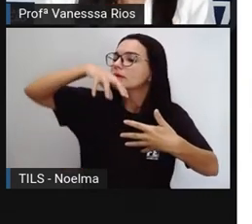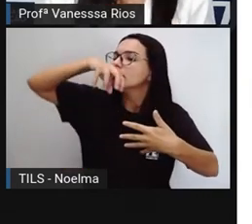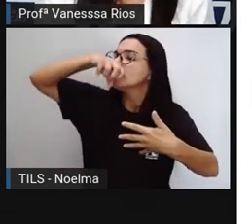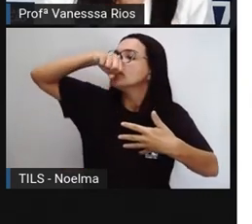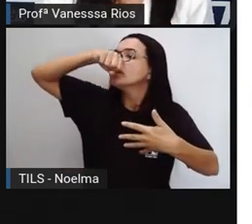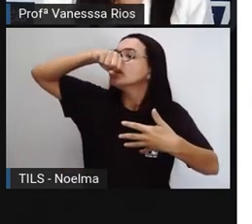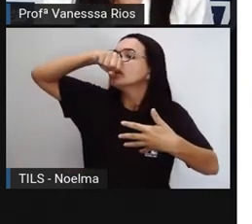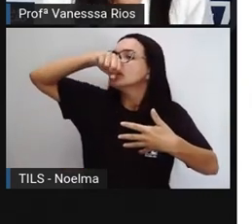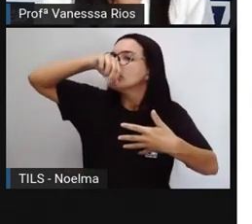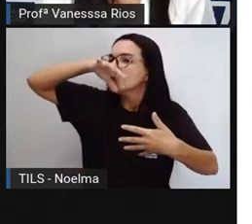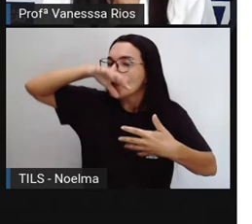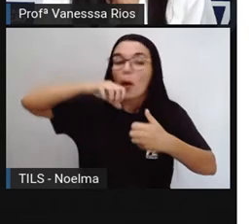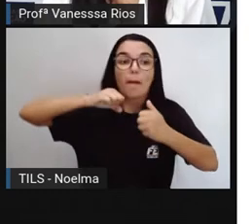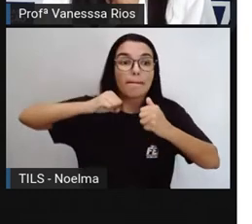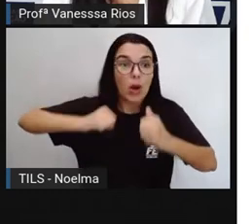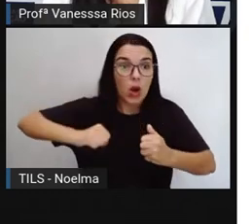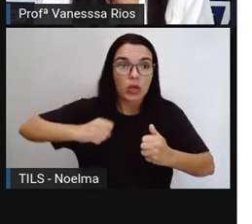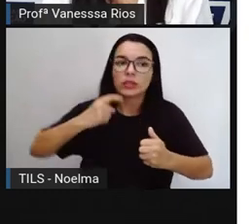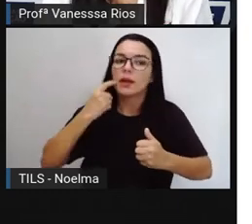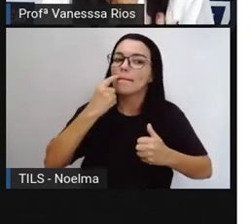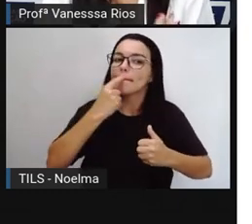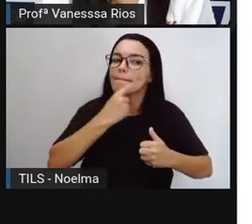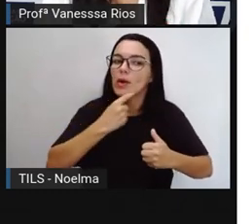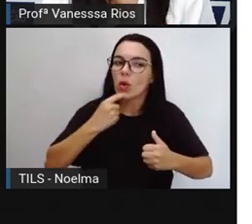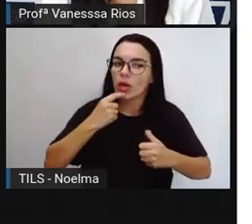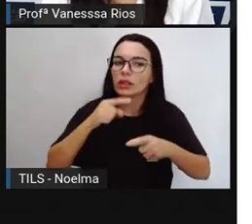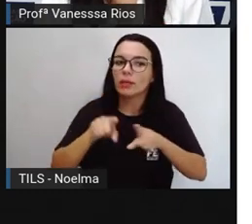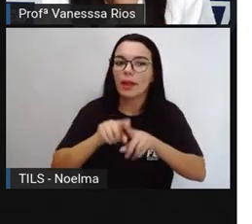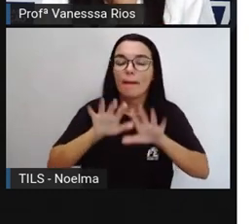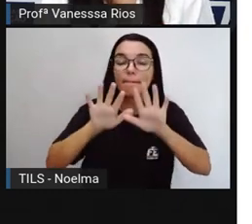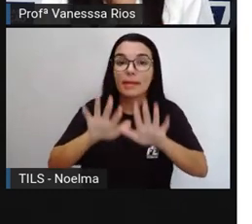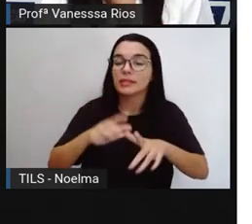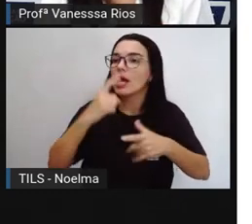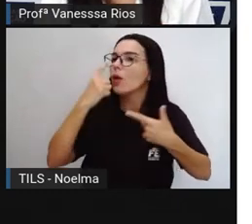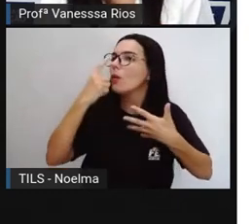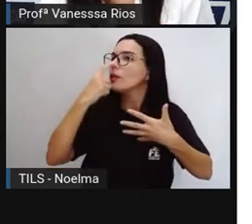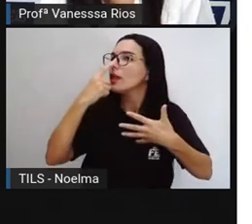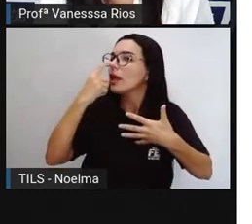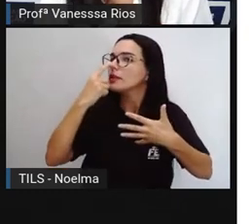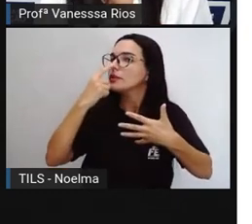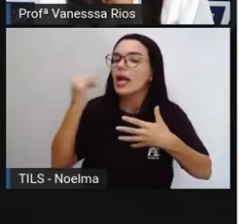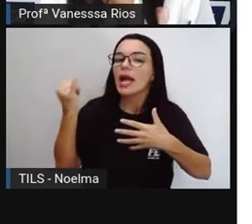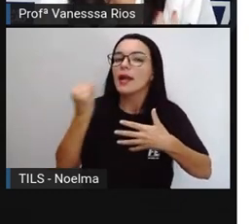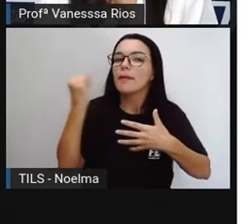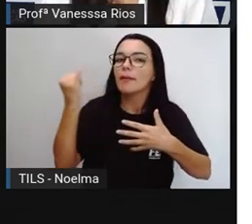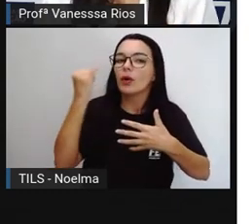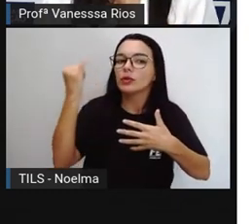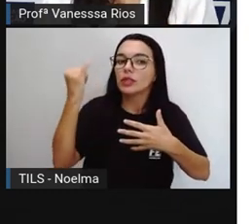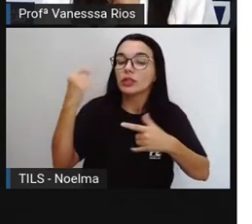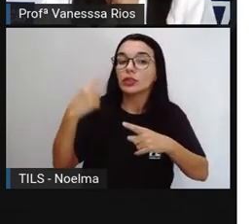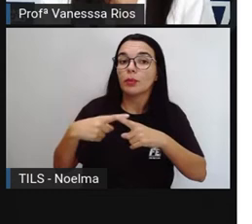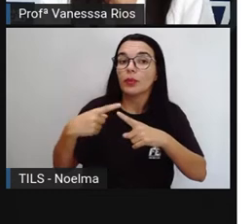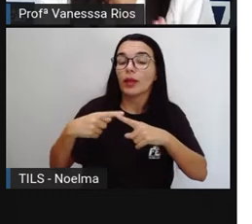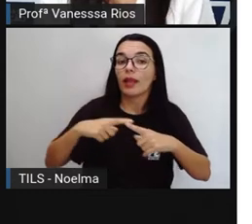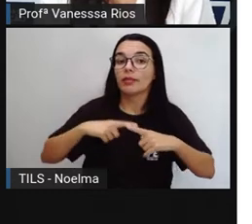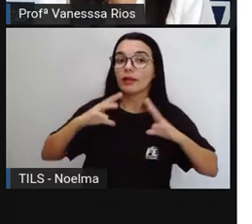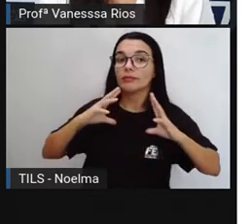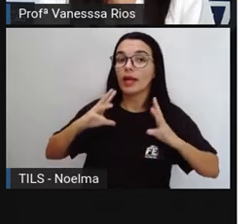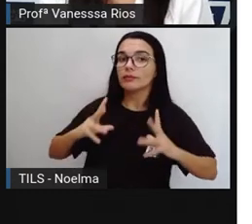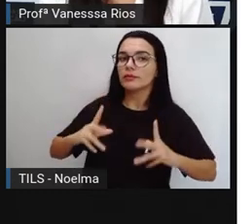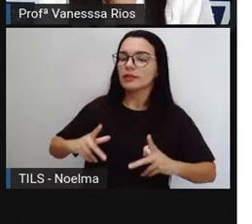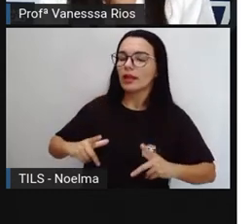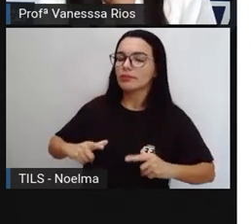entrar pela boca também, mas o nariz aí, as cavidades nasais é a entrada ideal, né? por